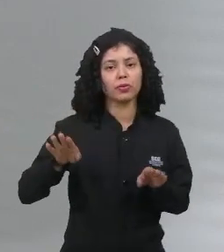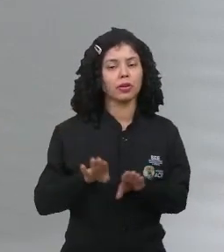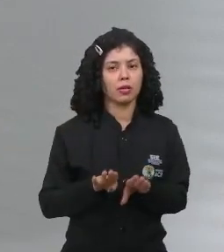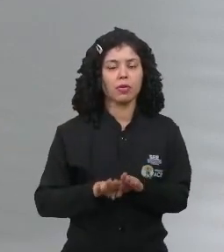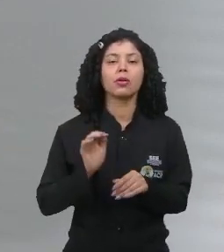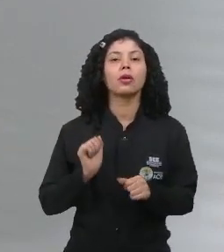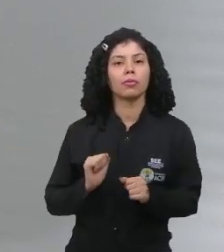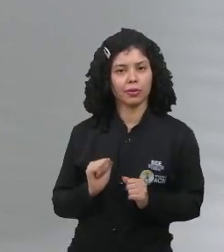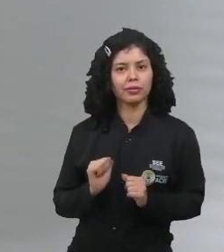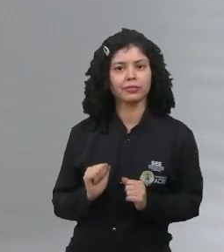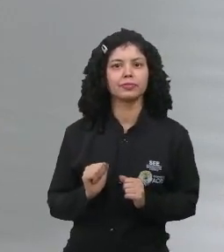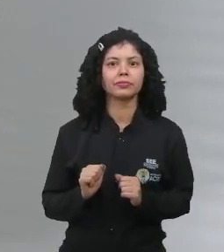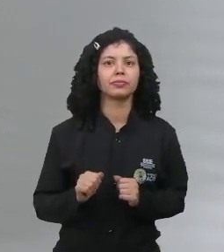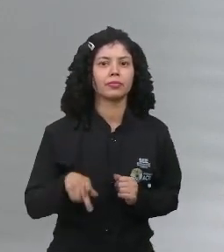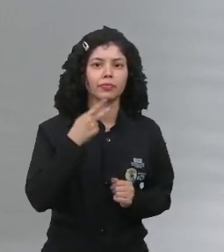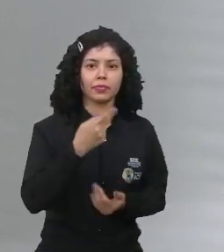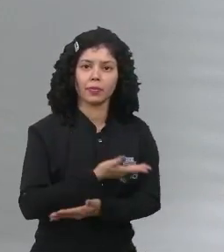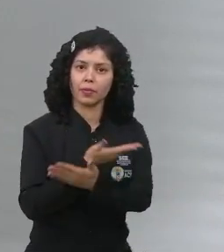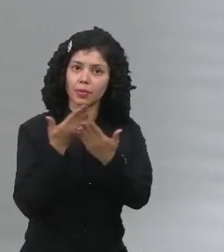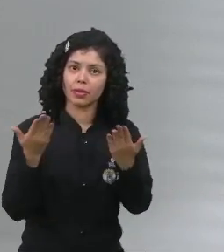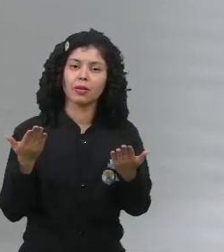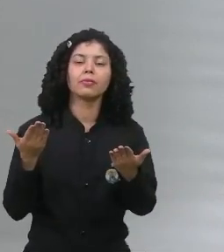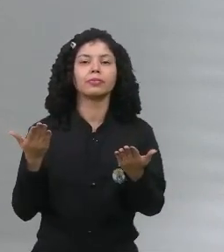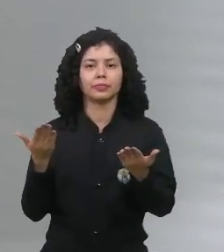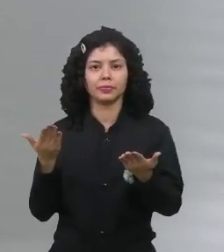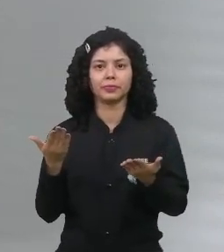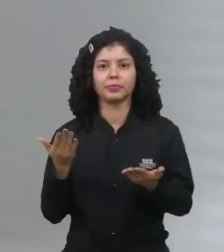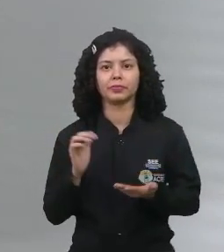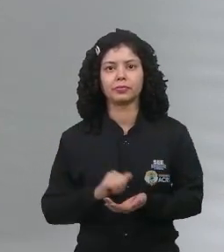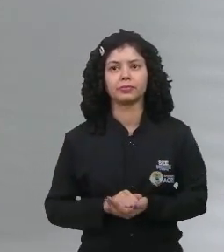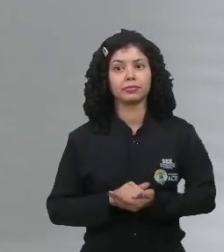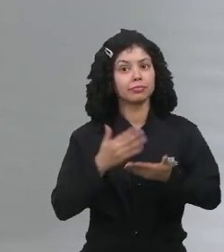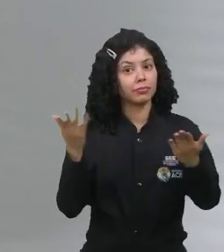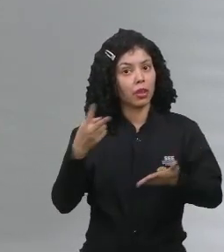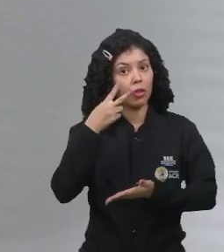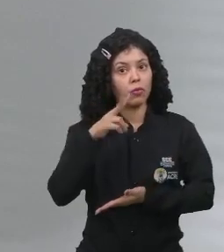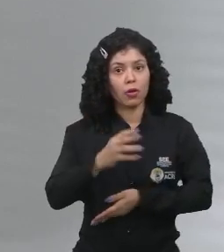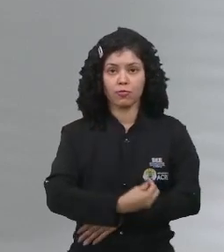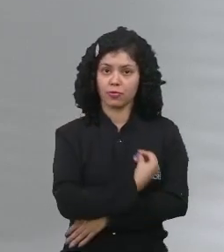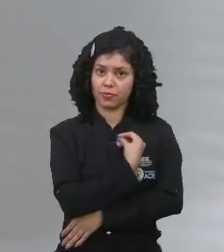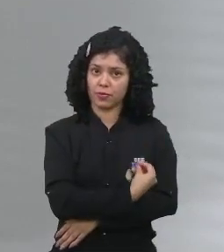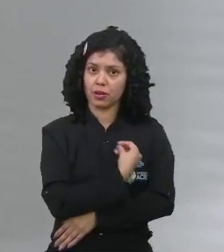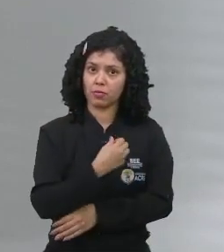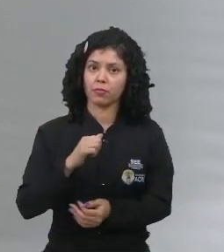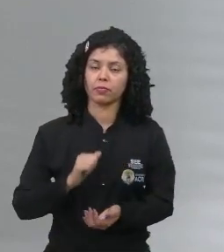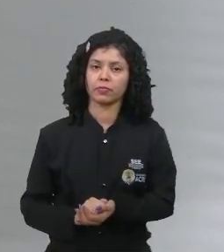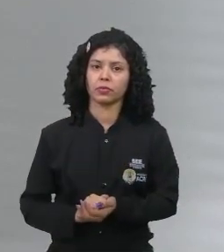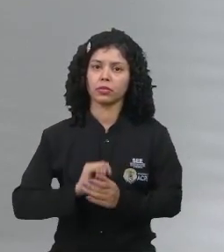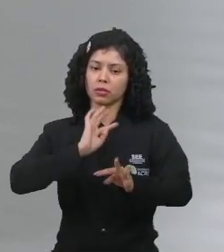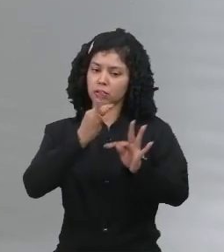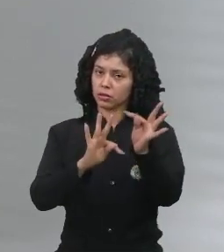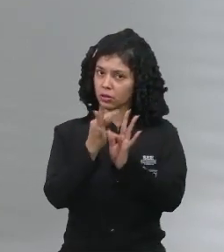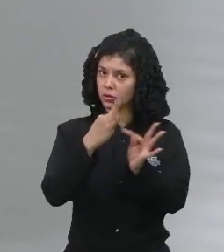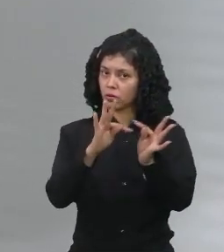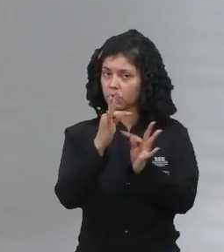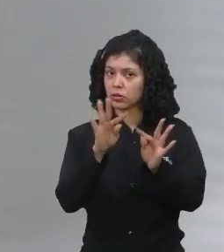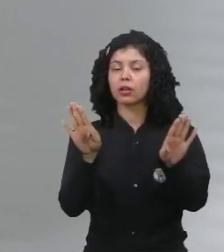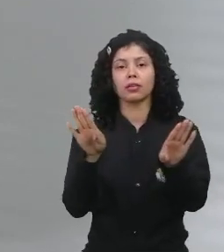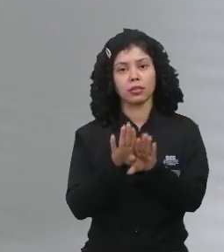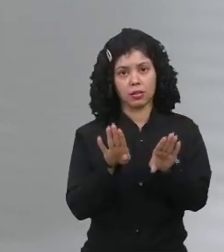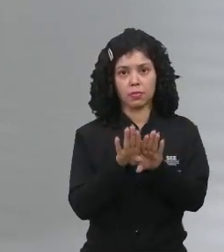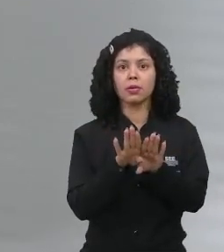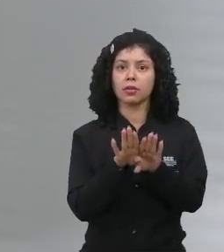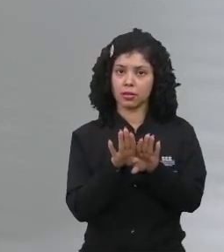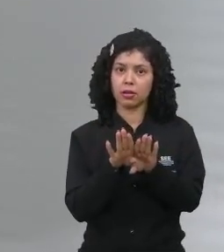poderia aqui mencionar a todos vocês. Então, nós vivemos em uma era tecnológica e em